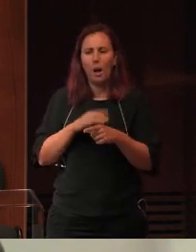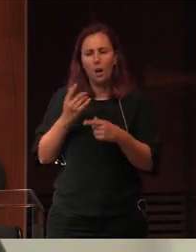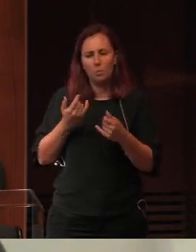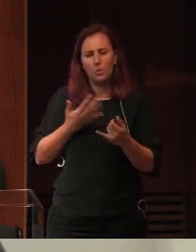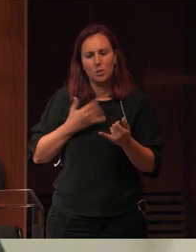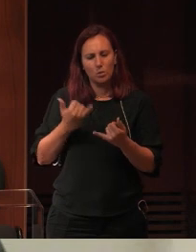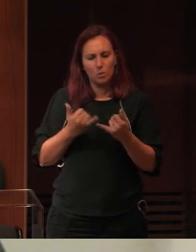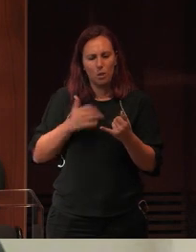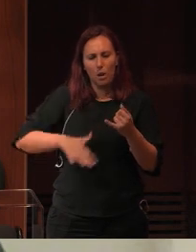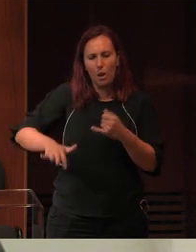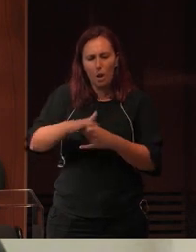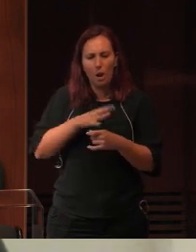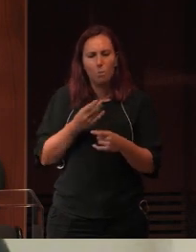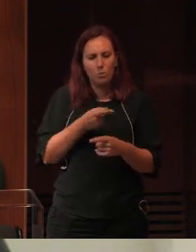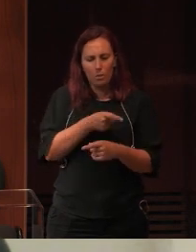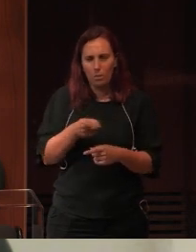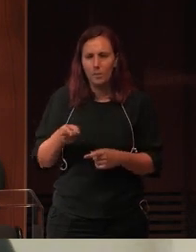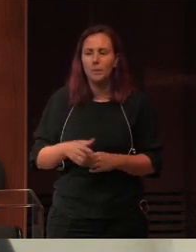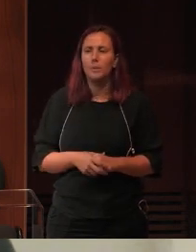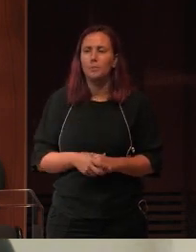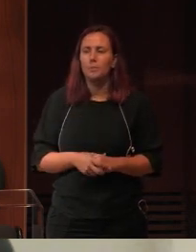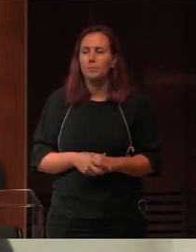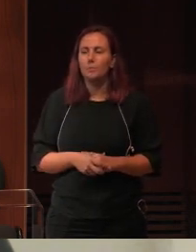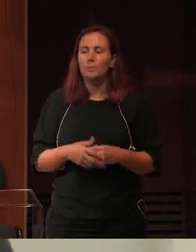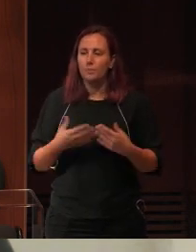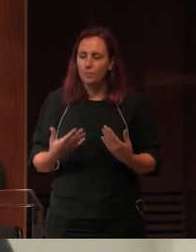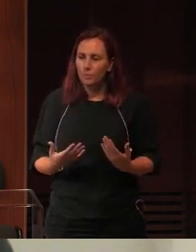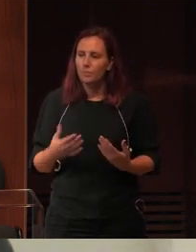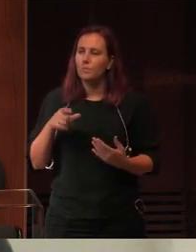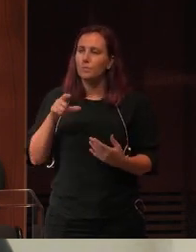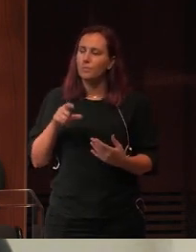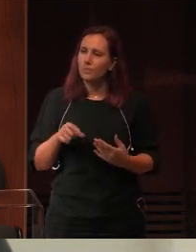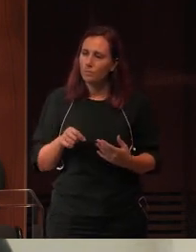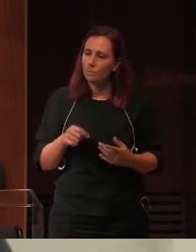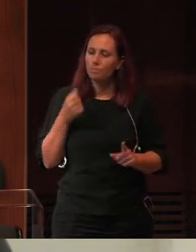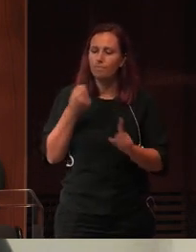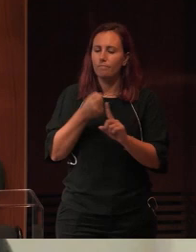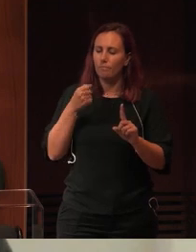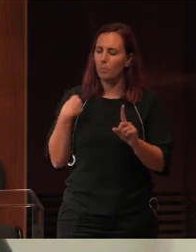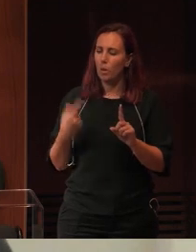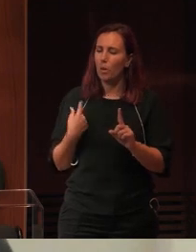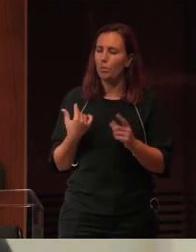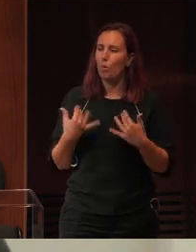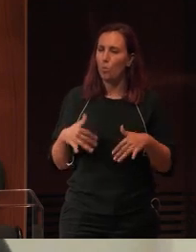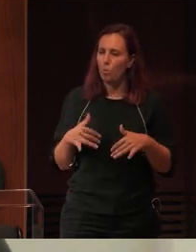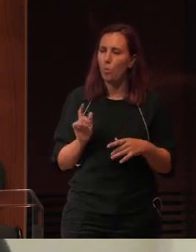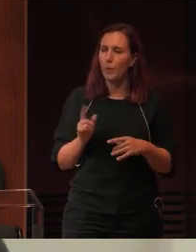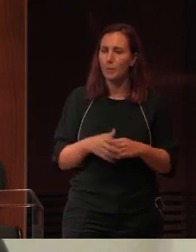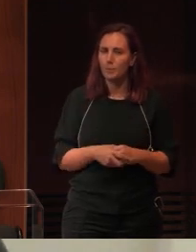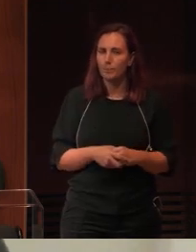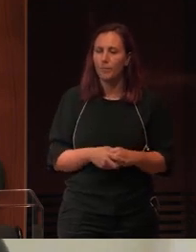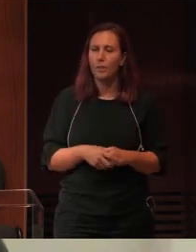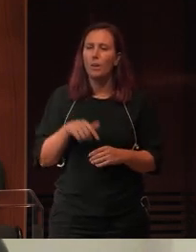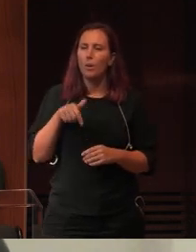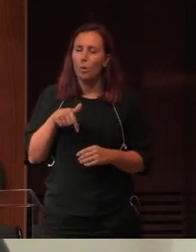espaços virtuais. É também desafiante para nós hoje e aqui